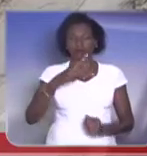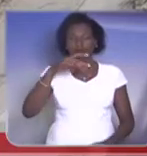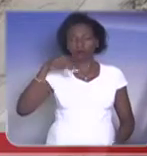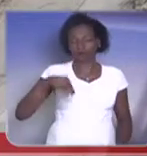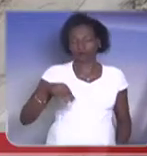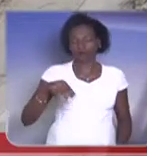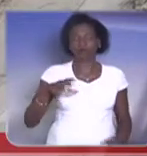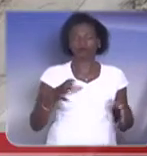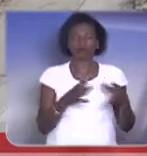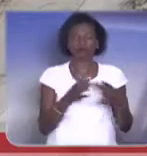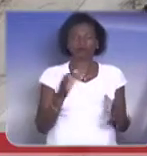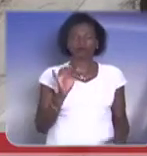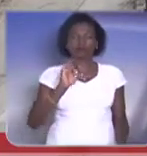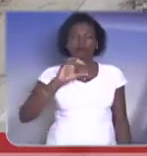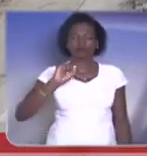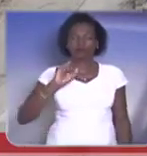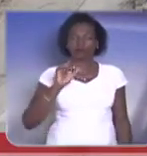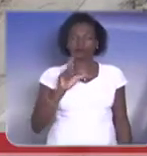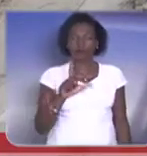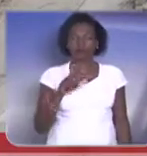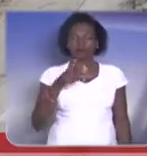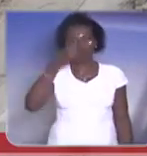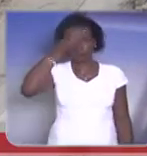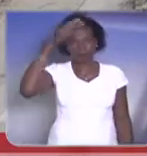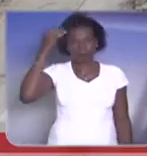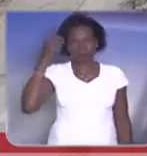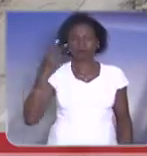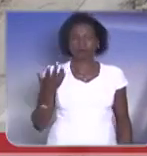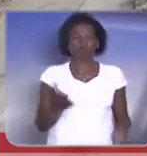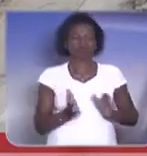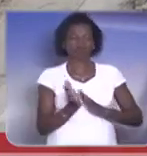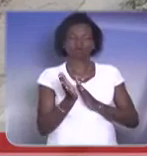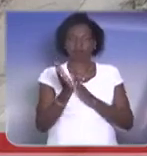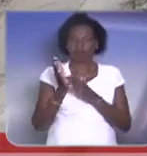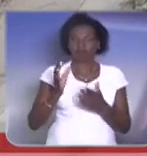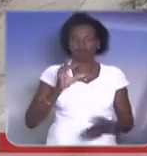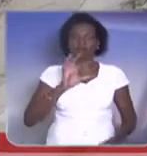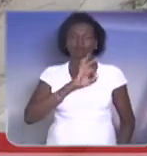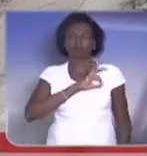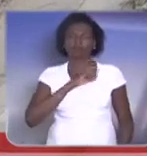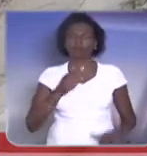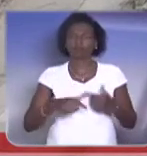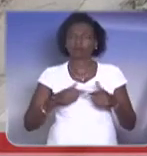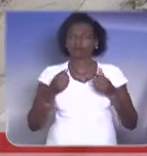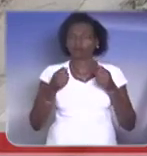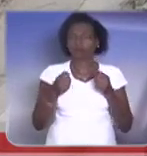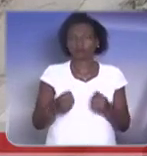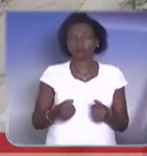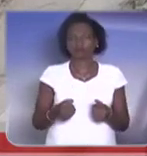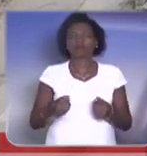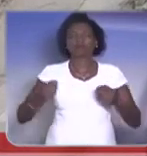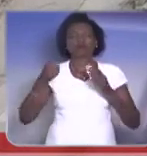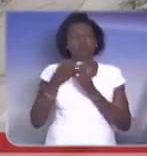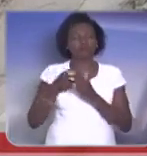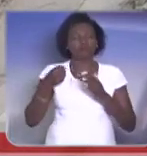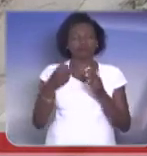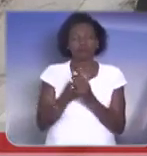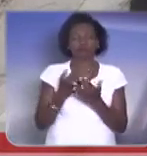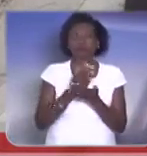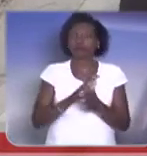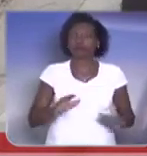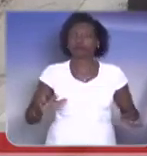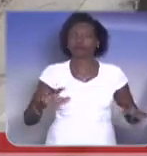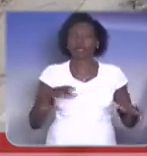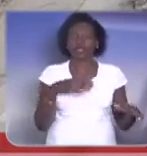e os fiscais da Prefeitura. E aqui cabe em elogio a nossa polícia, que tem trabalhado forte nesse combate à desordem urbana, senhor